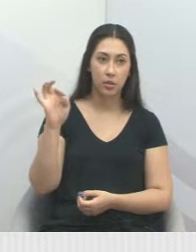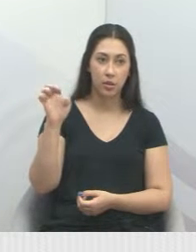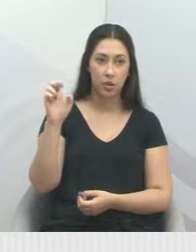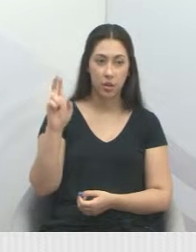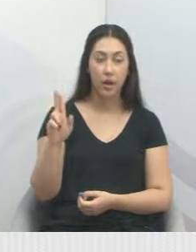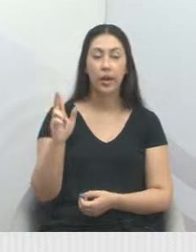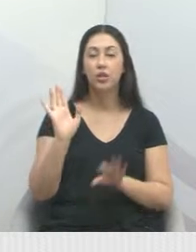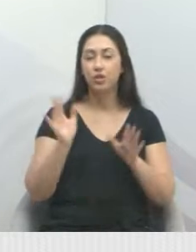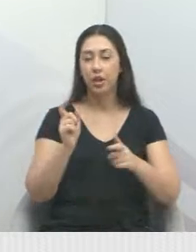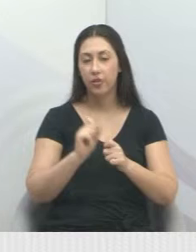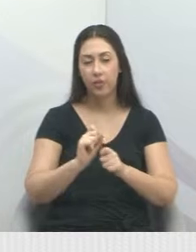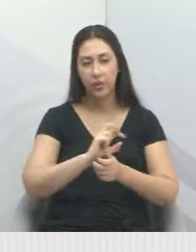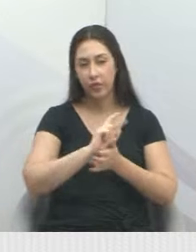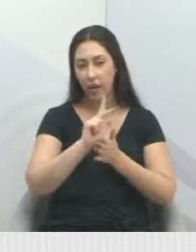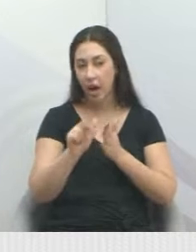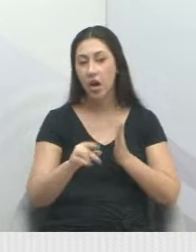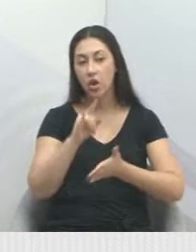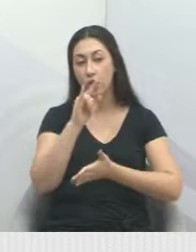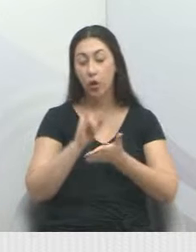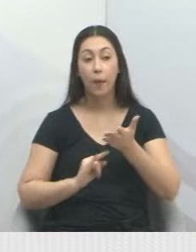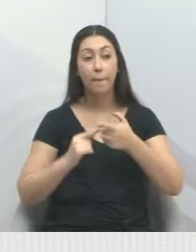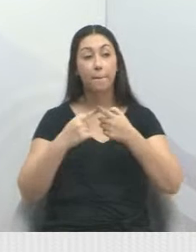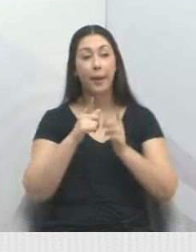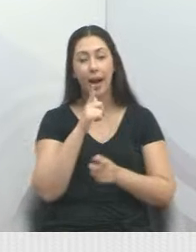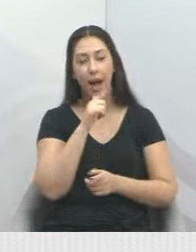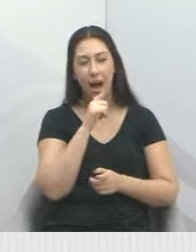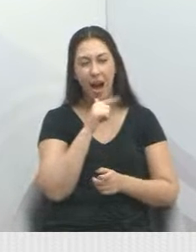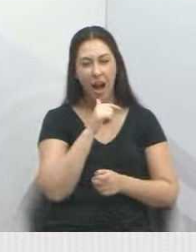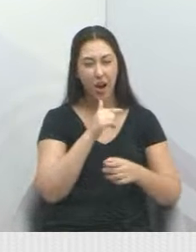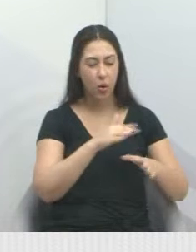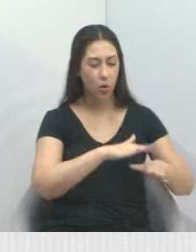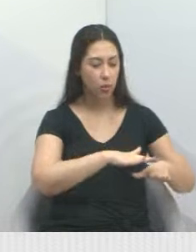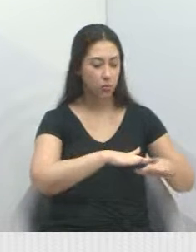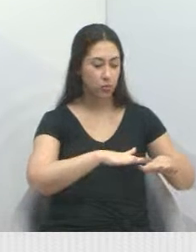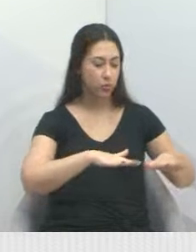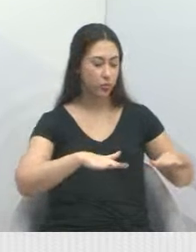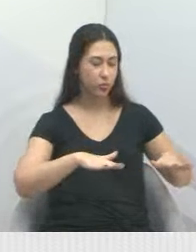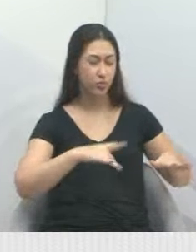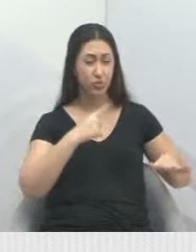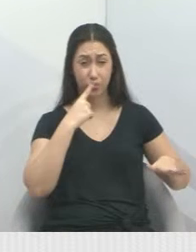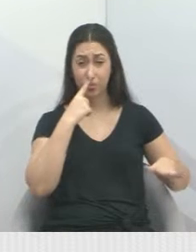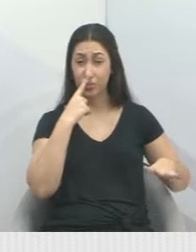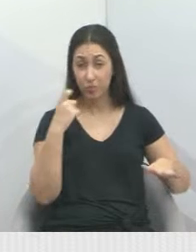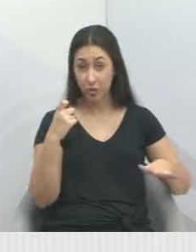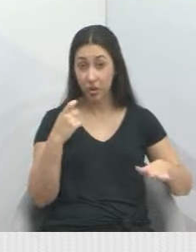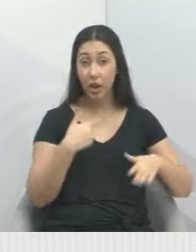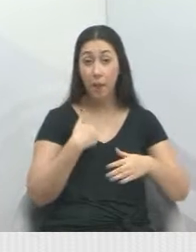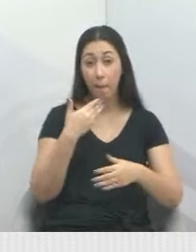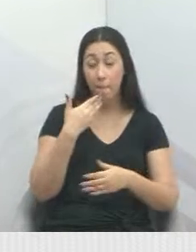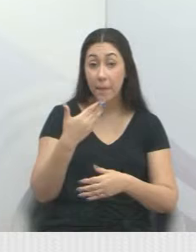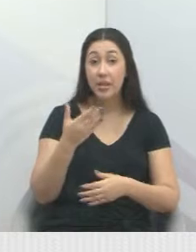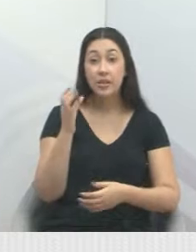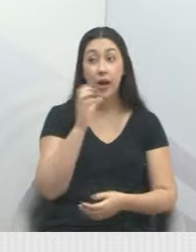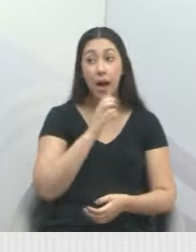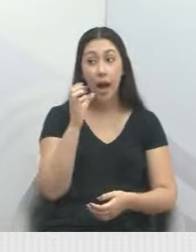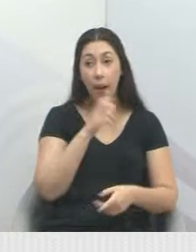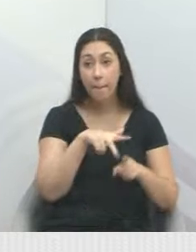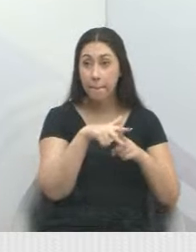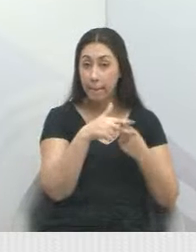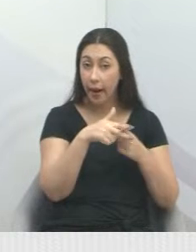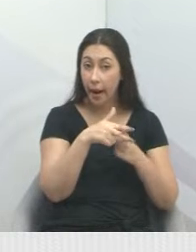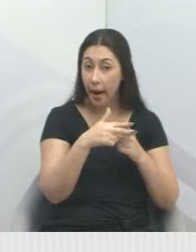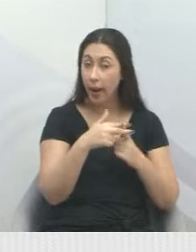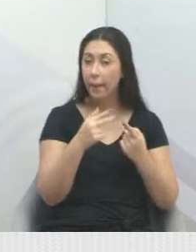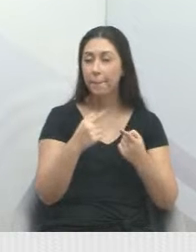vários documentos, e aí essa água está dando mau cheiro para os moradores, peço que faça rápido isso aí, porque